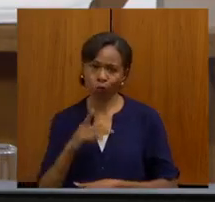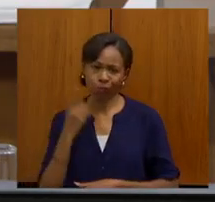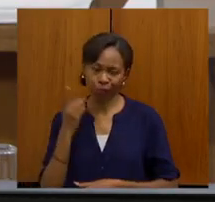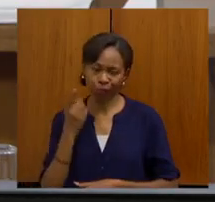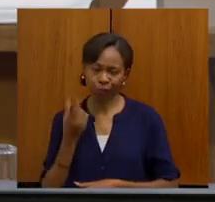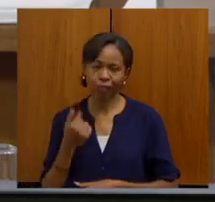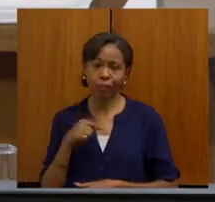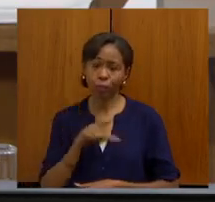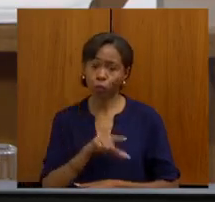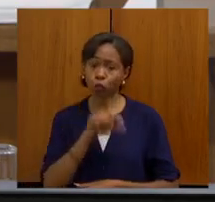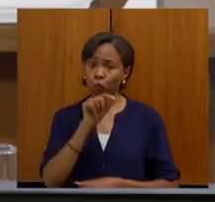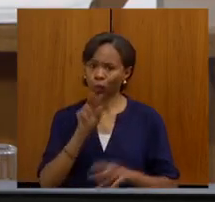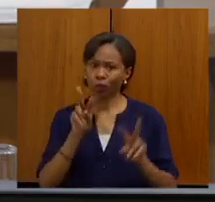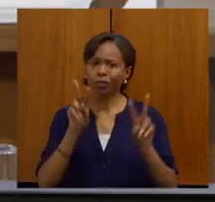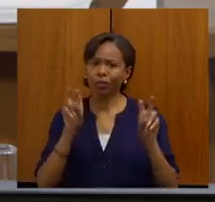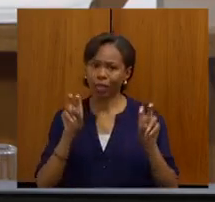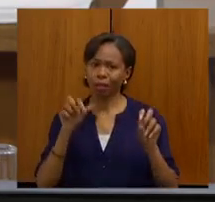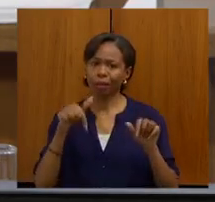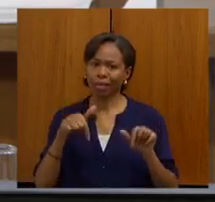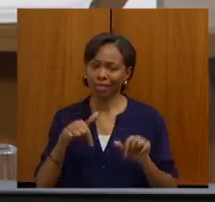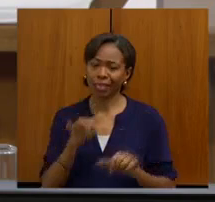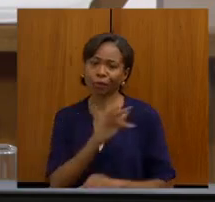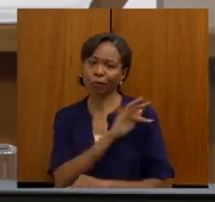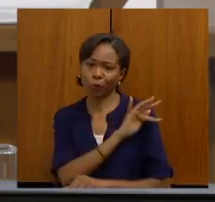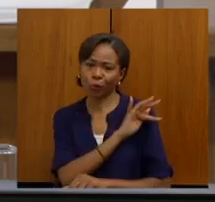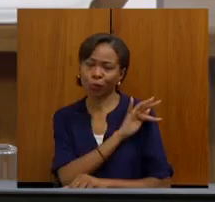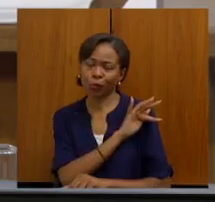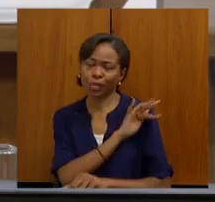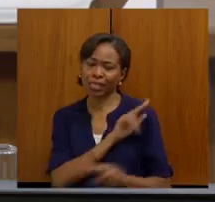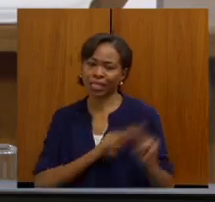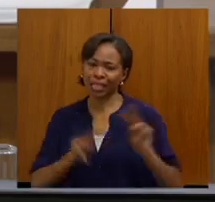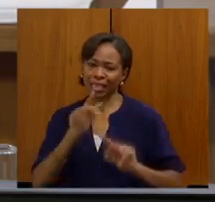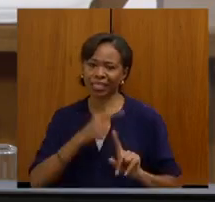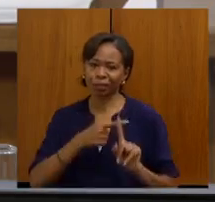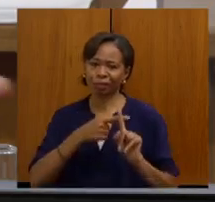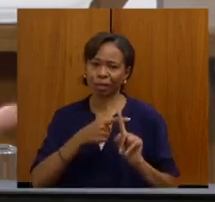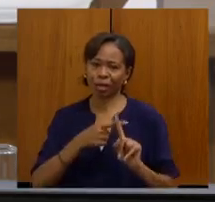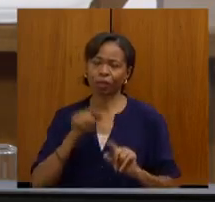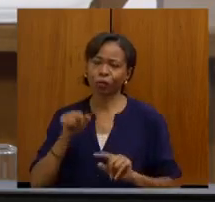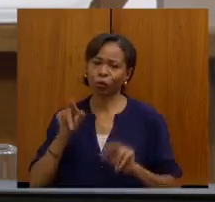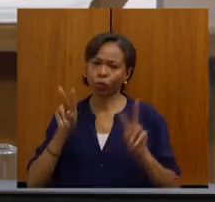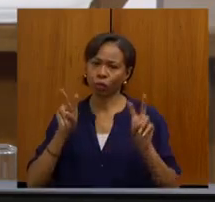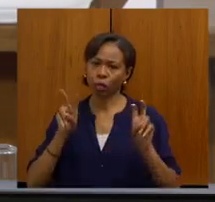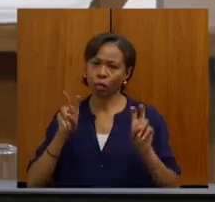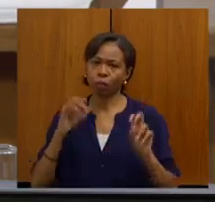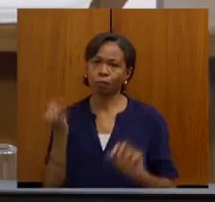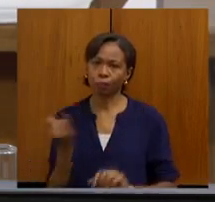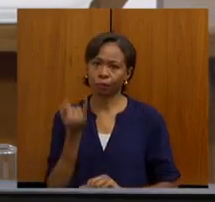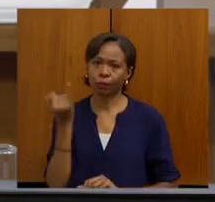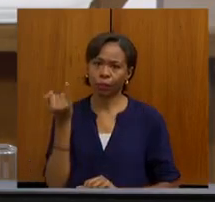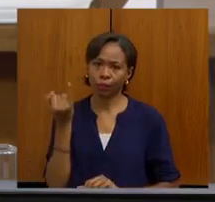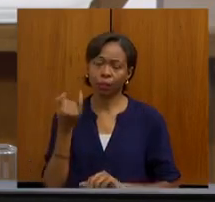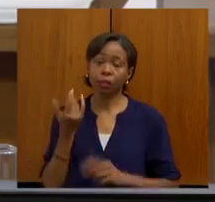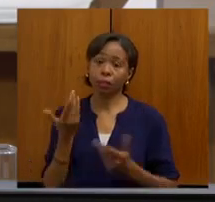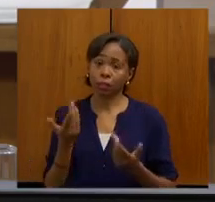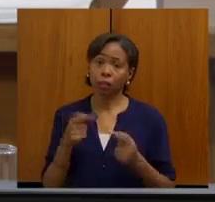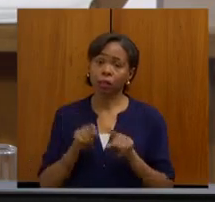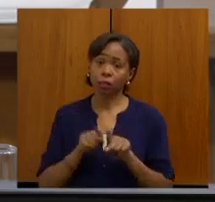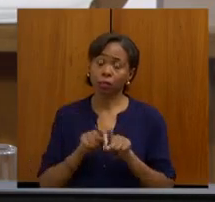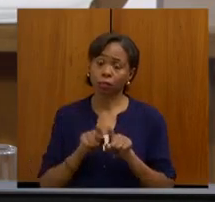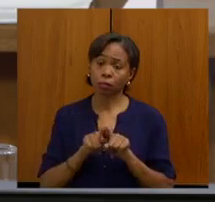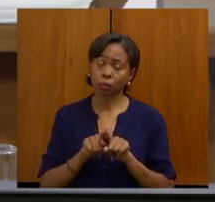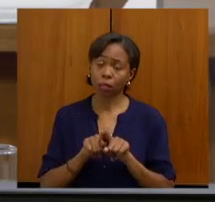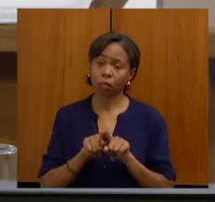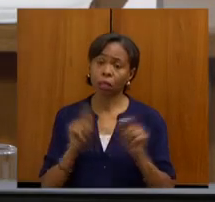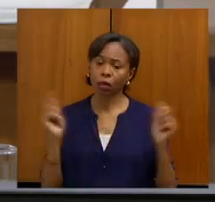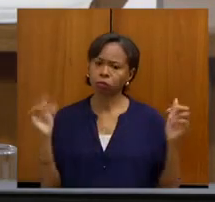tema escolhido no Fiscaliza Mais, a importância que tem o tema e, com isso, a participação grande